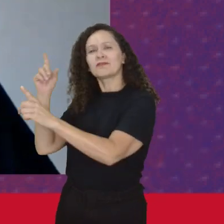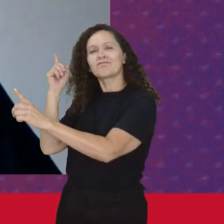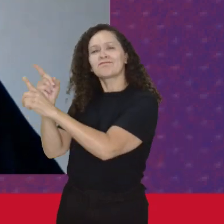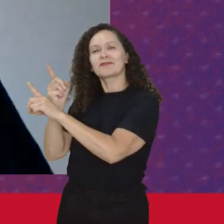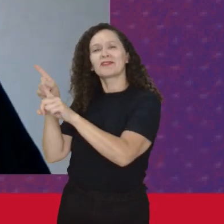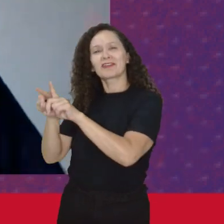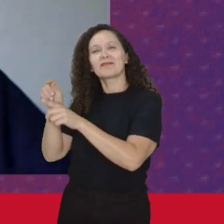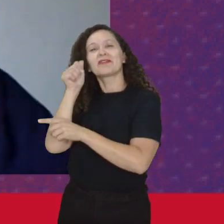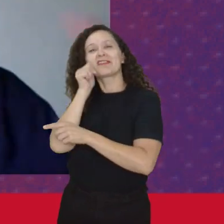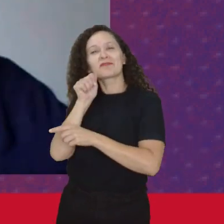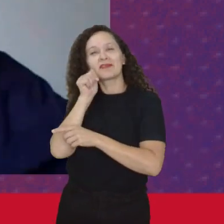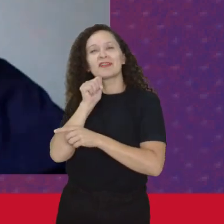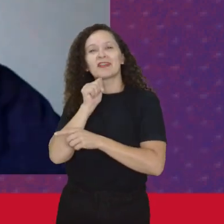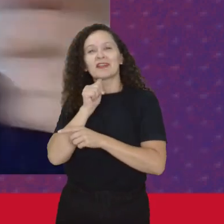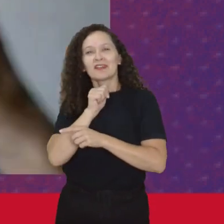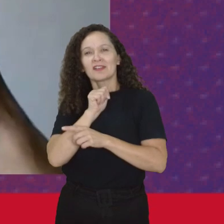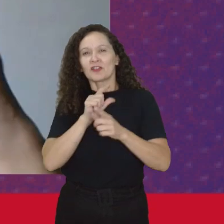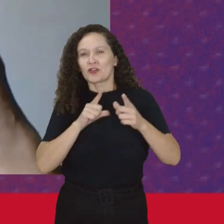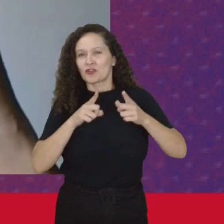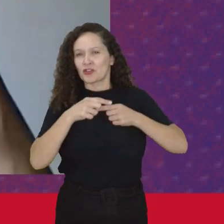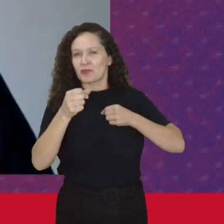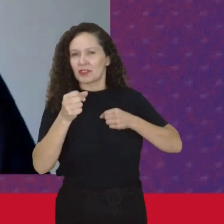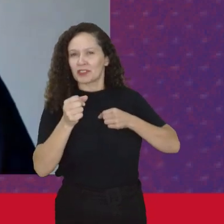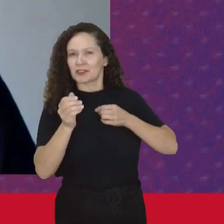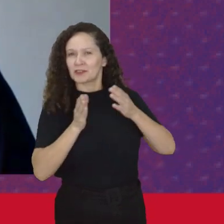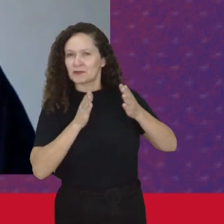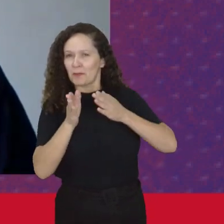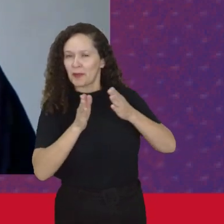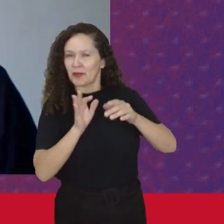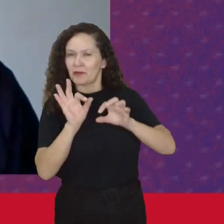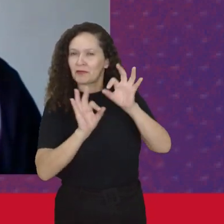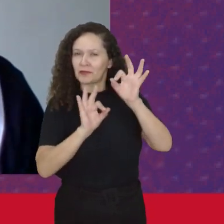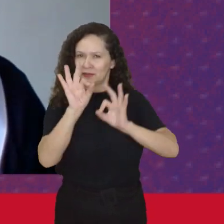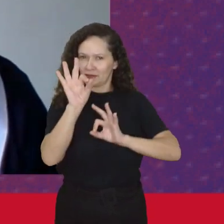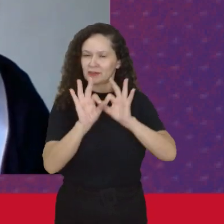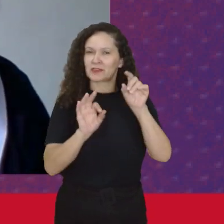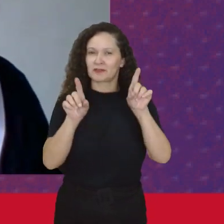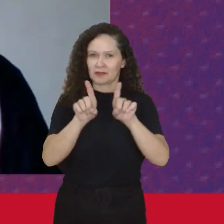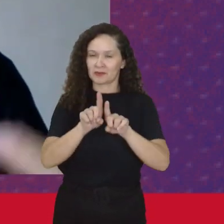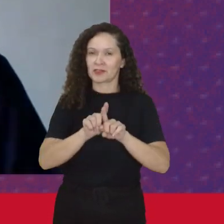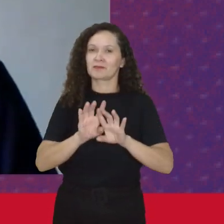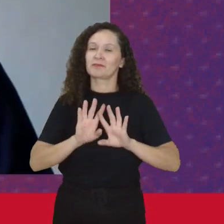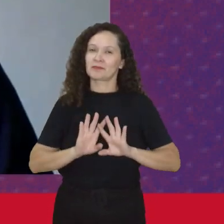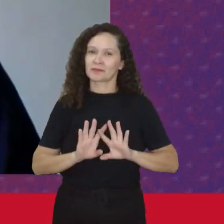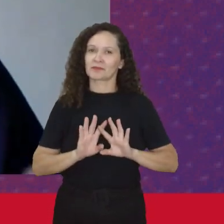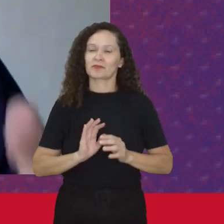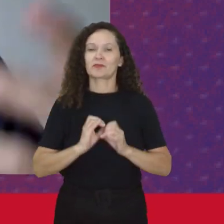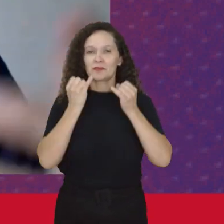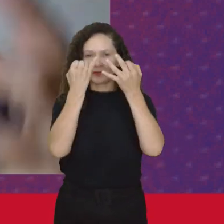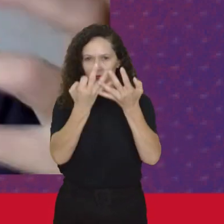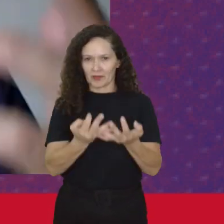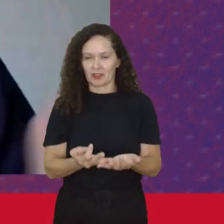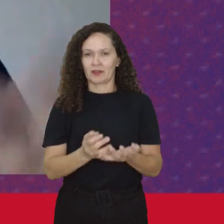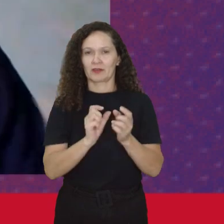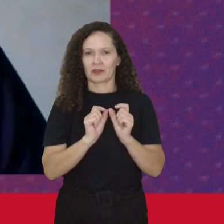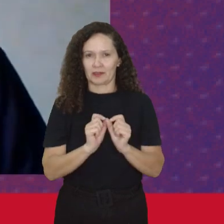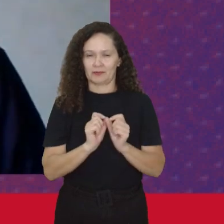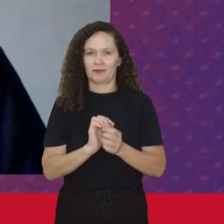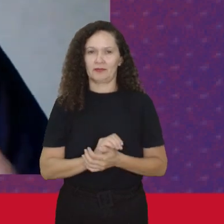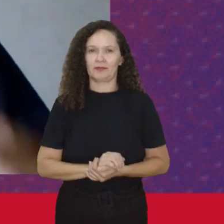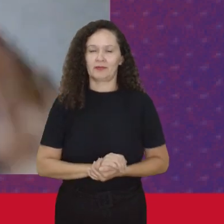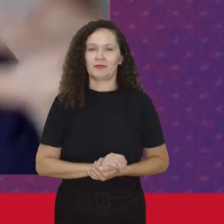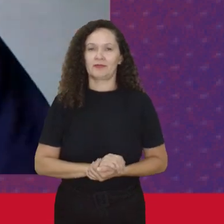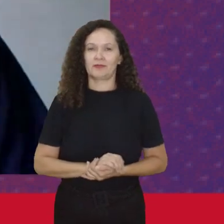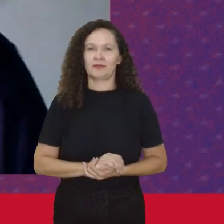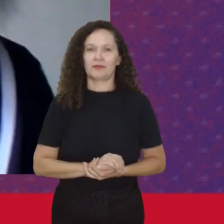também as mulheres Camponesas Ao longo desse período Foi se organizando Mas eu estava dizendo Então Que eu estava